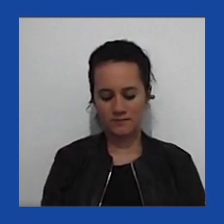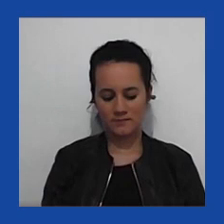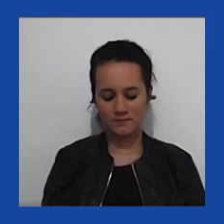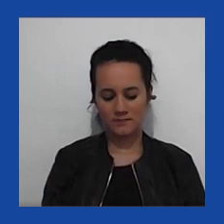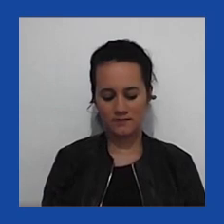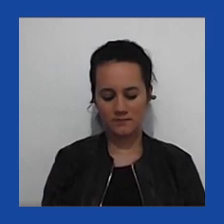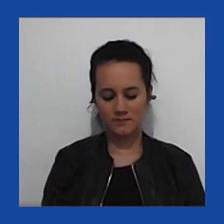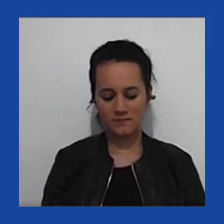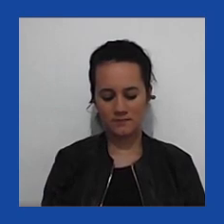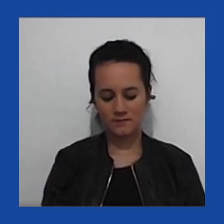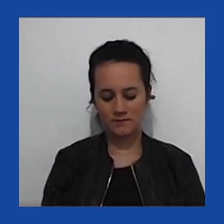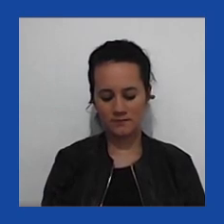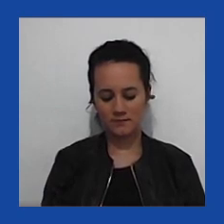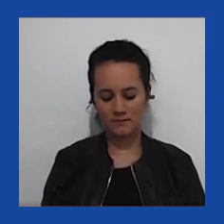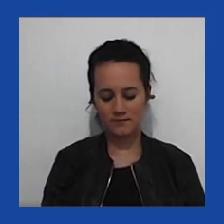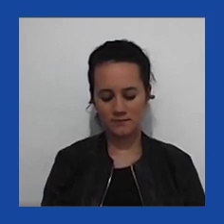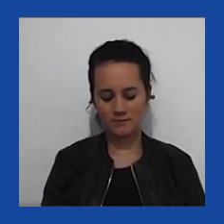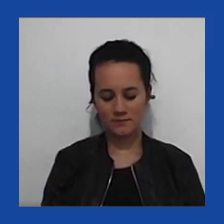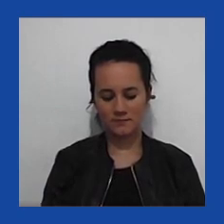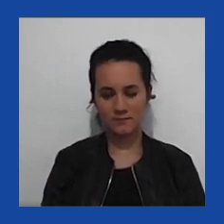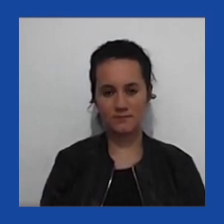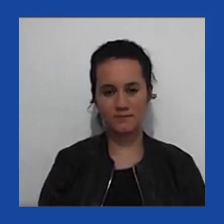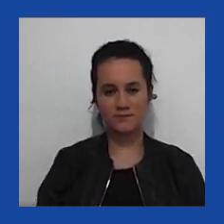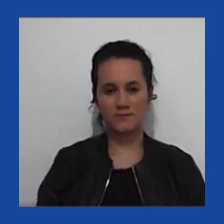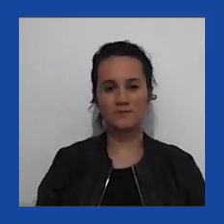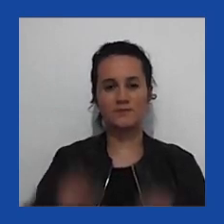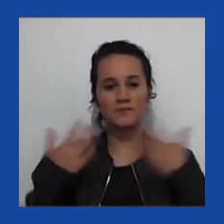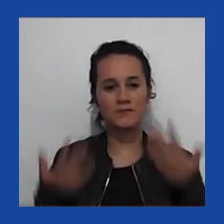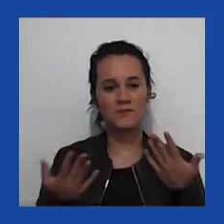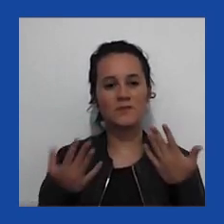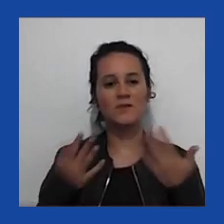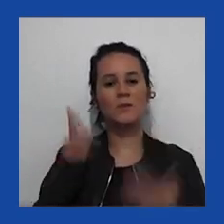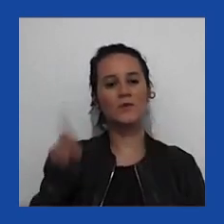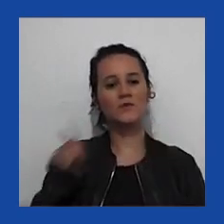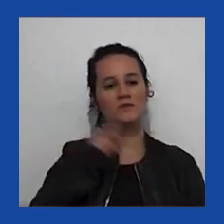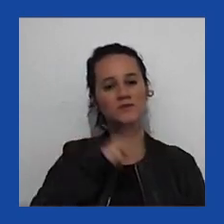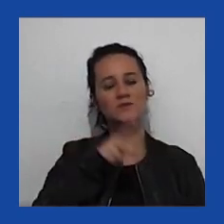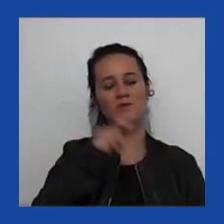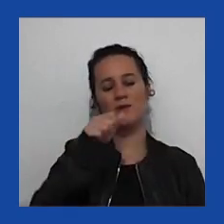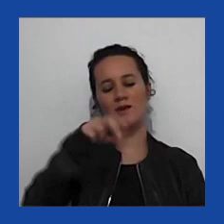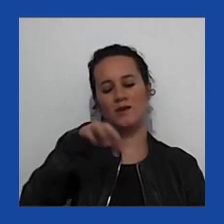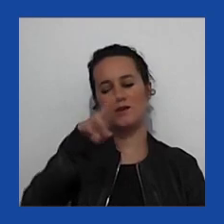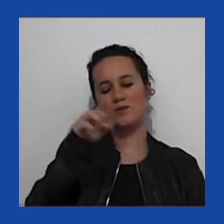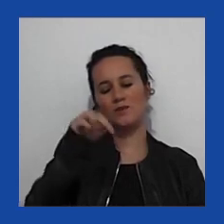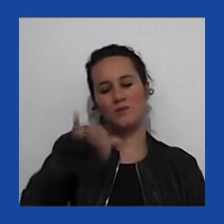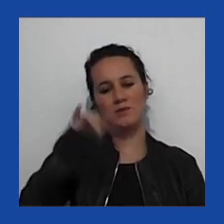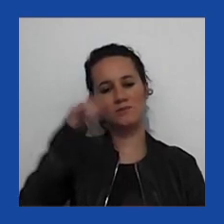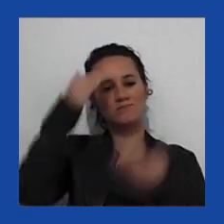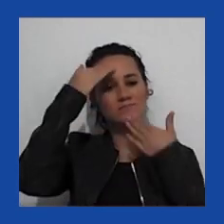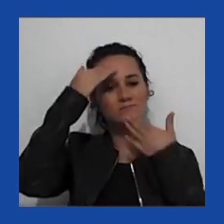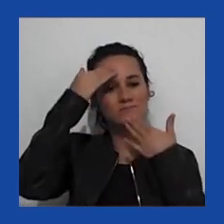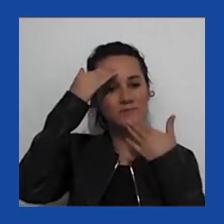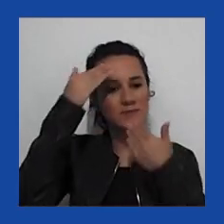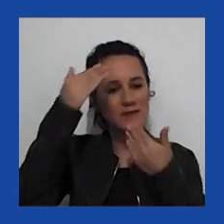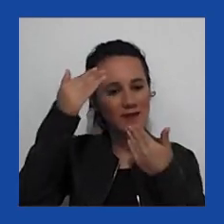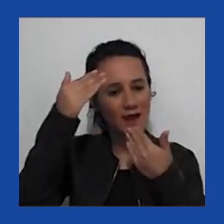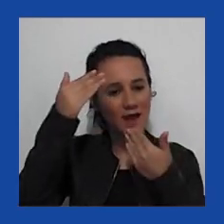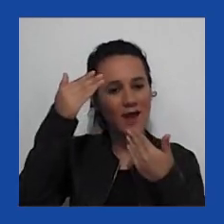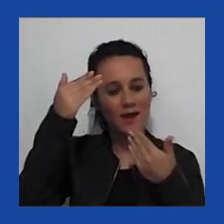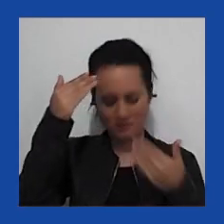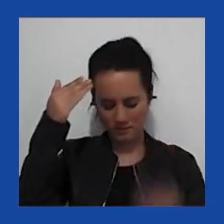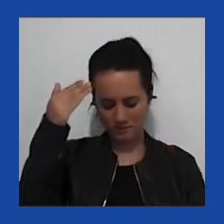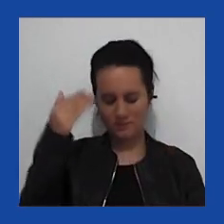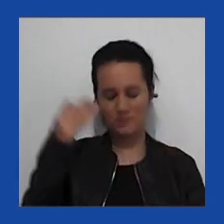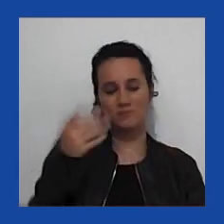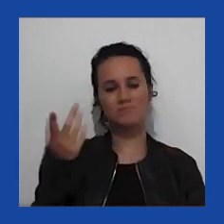Muito bem. Professor Antony, muito obrigada por sua apresentação, nós temos várias perguntas